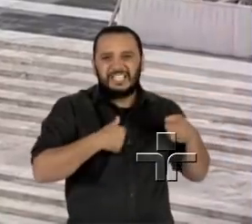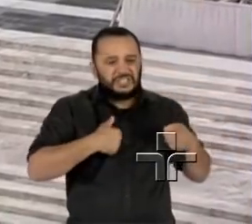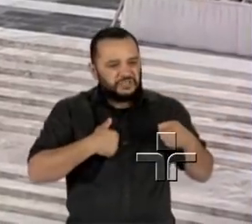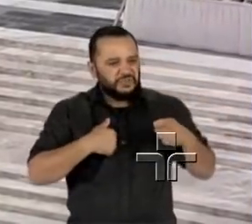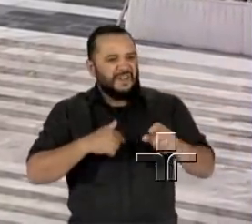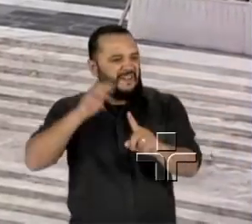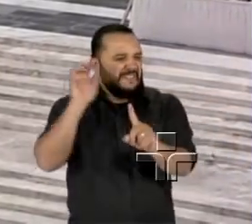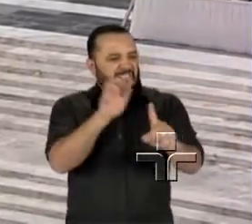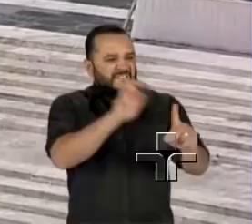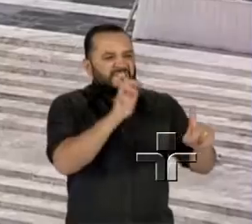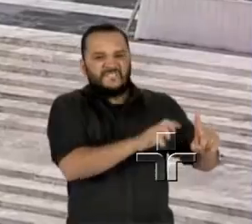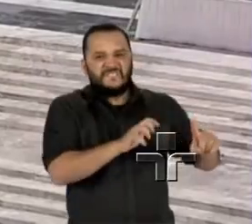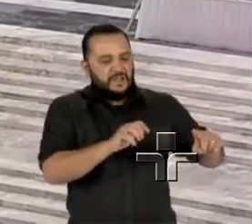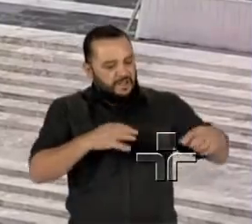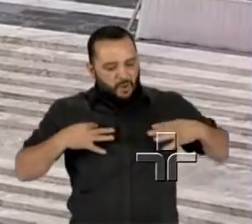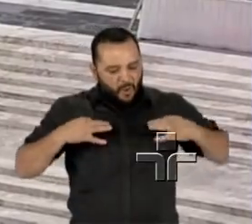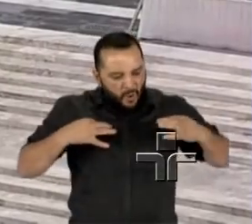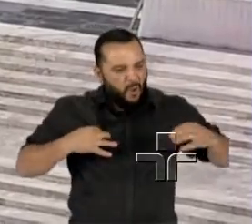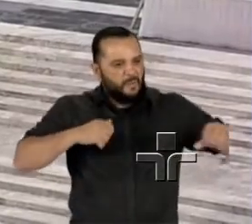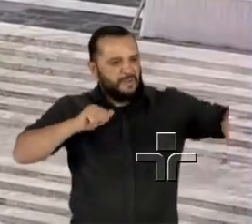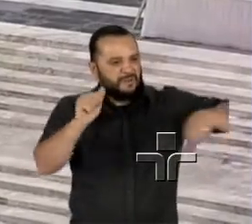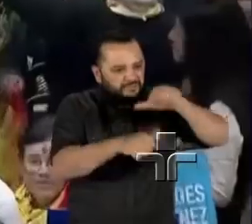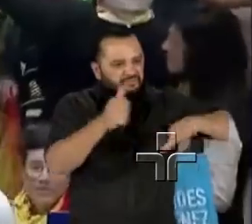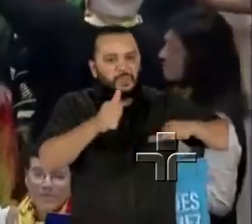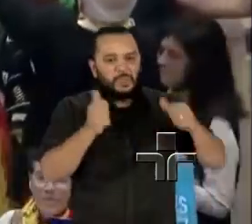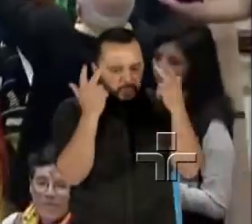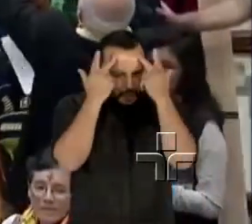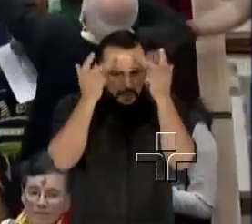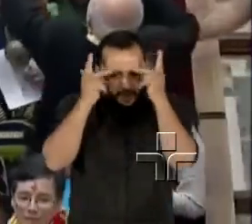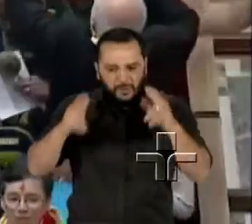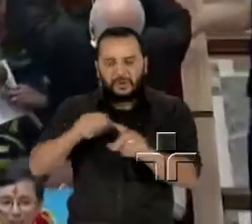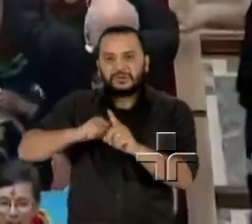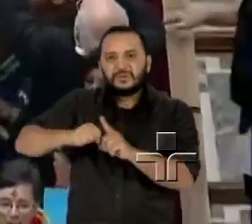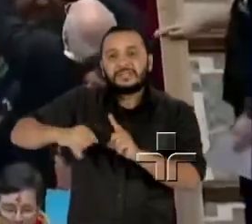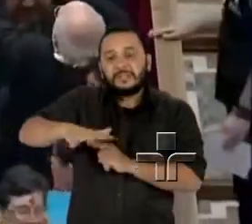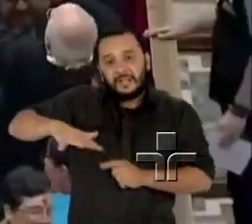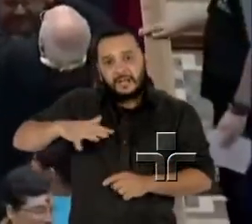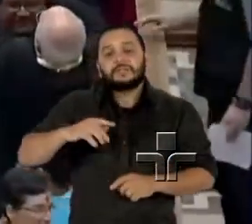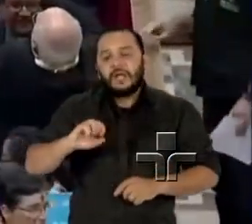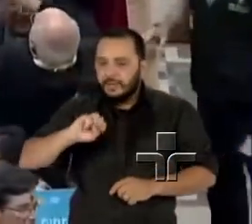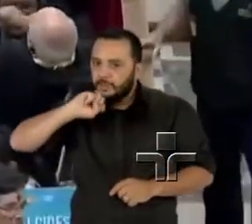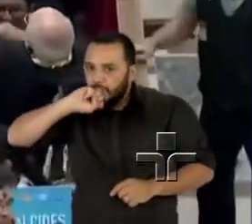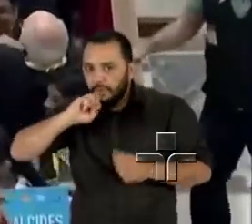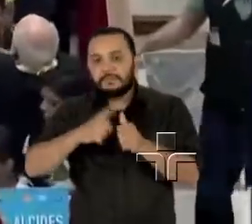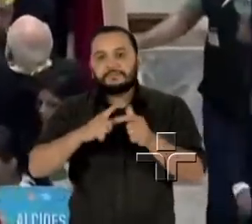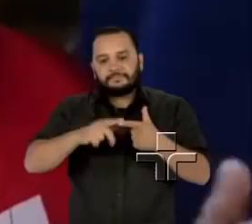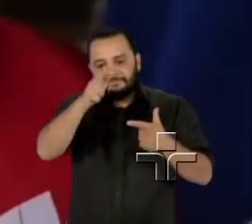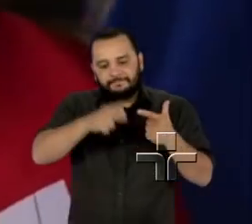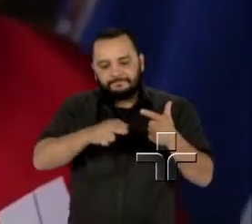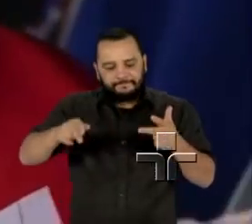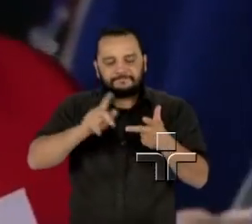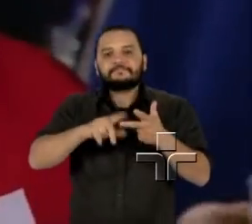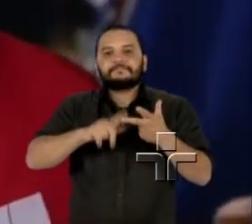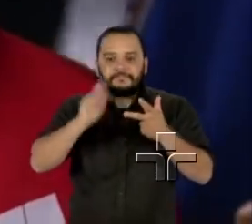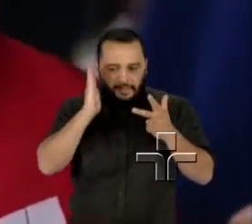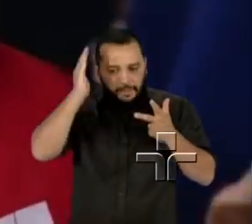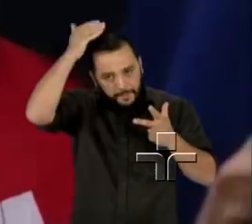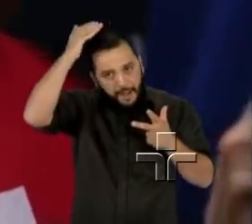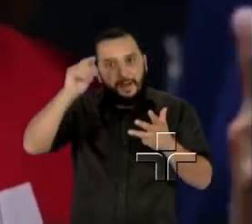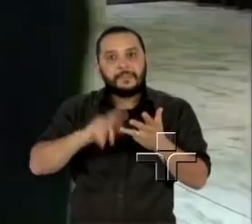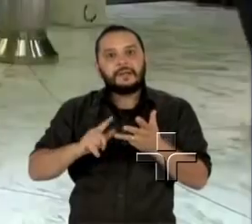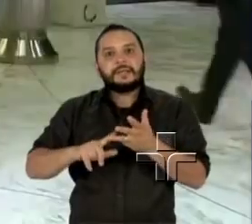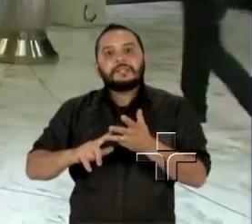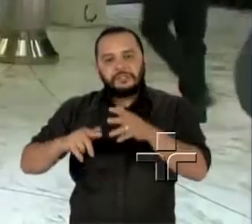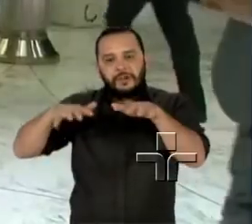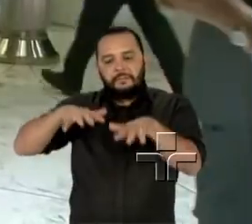Os trabalhos começaram com uma oração na Basílica de São Pedro. Em seguida, o Papa, bispos, padres e outros participantes do sínodo seguiram